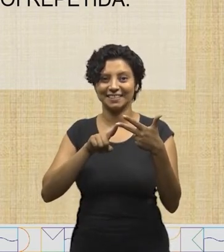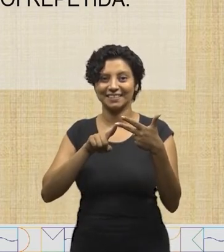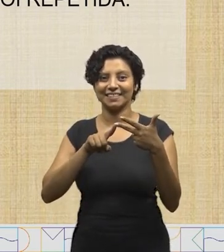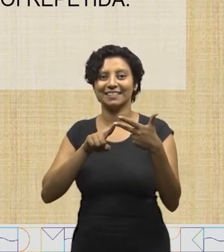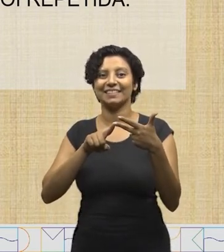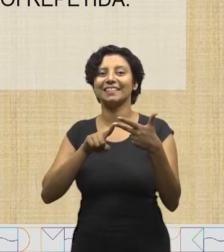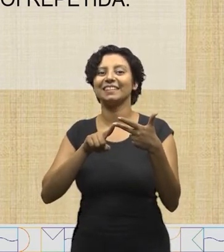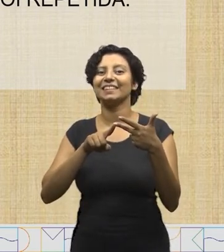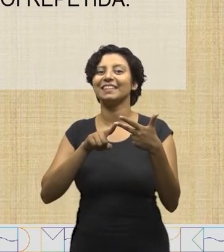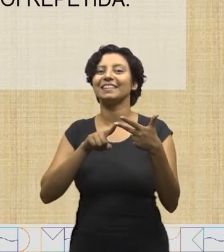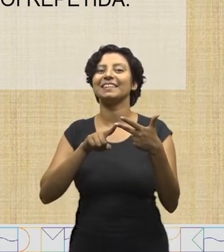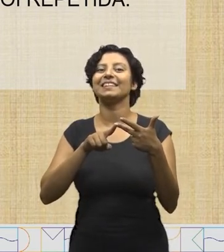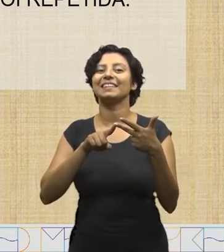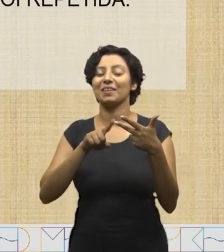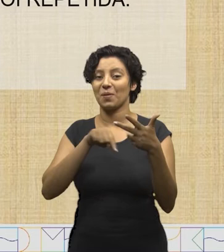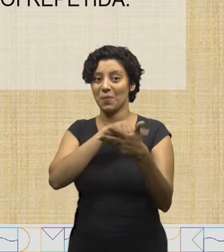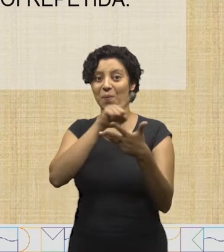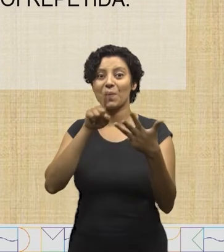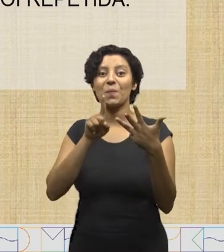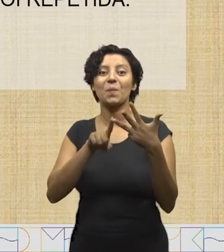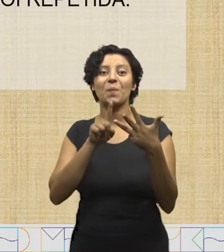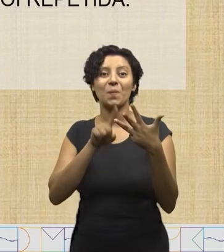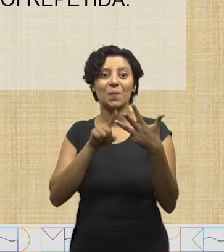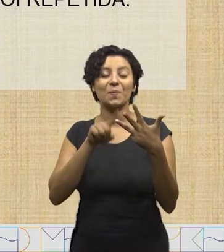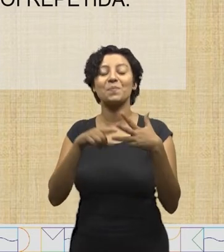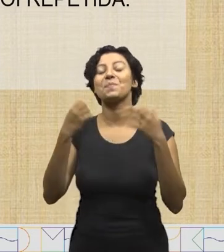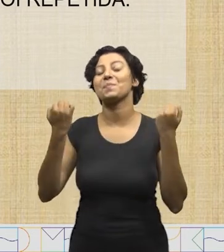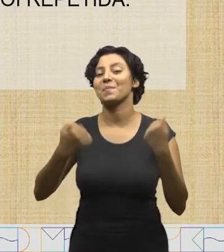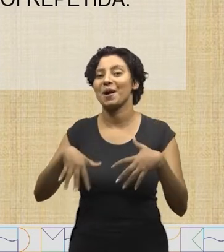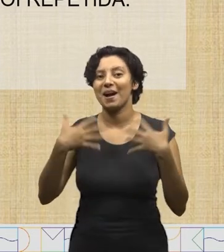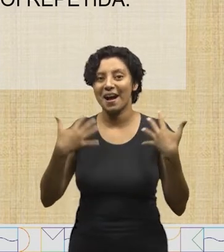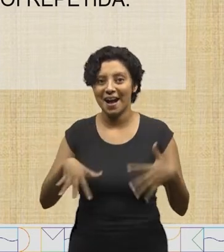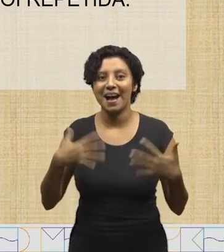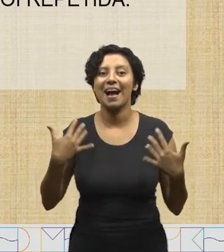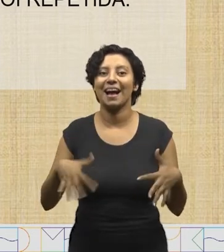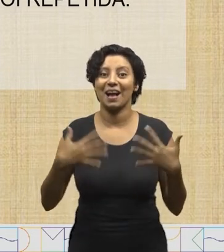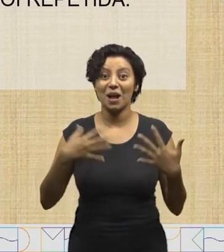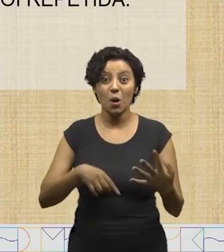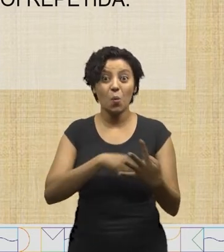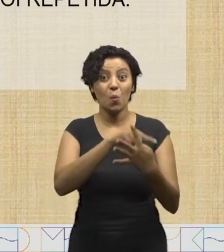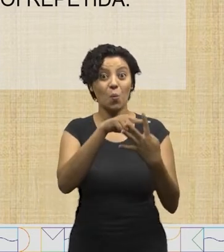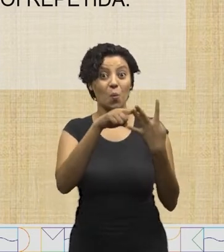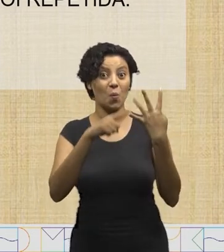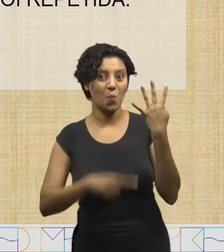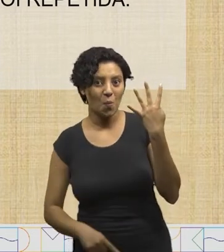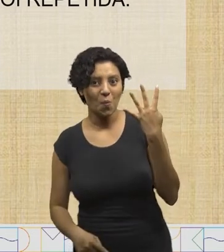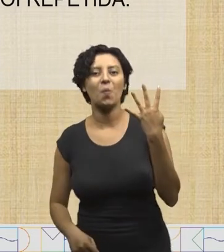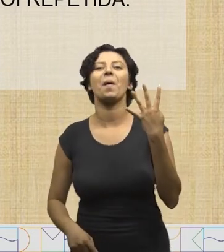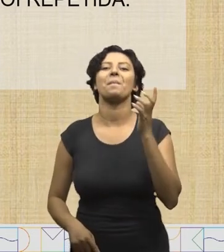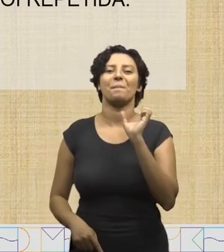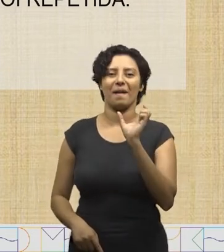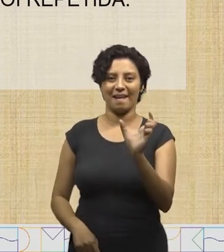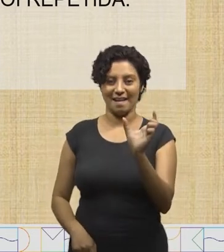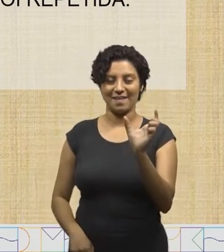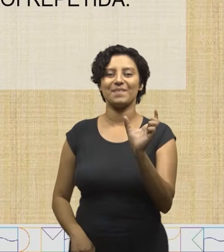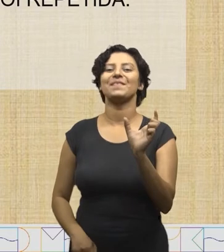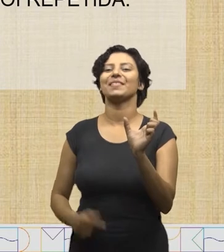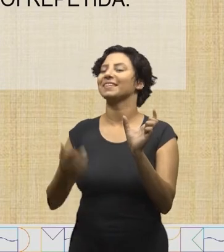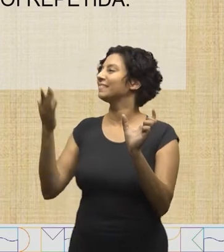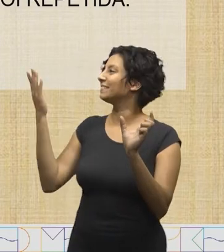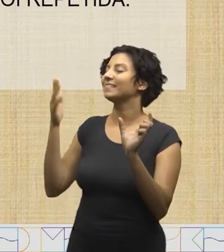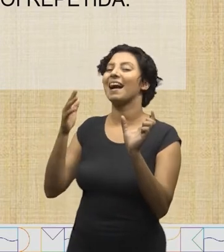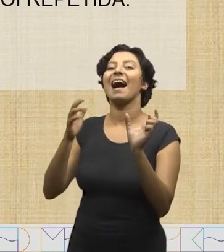4. Nossa! Foram 4 vezes que a